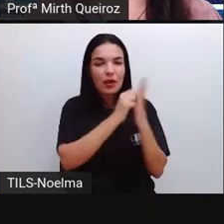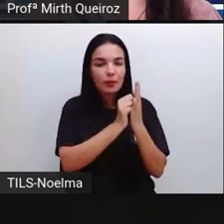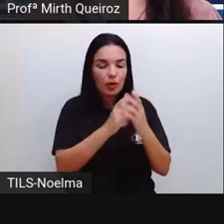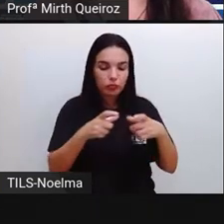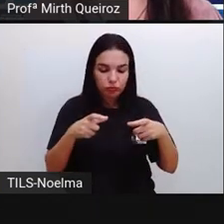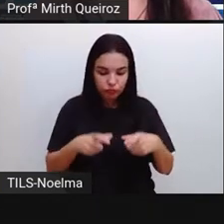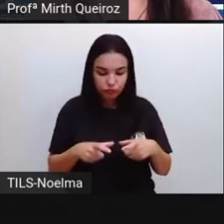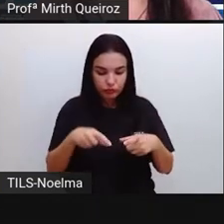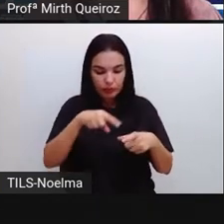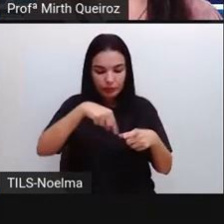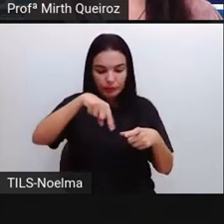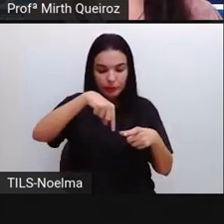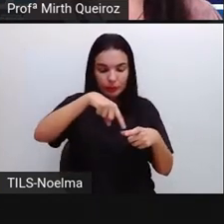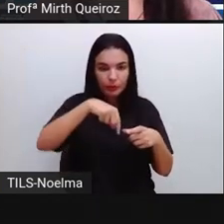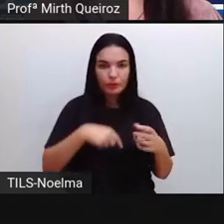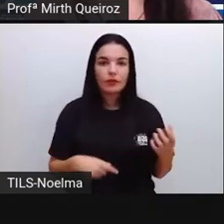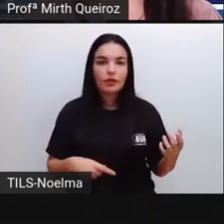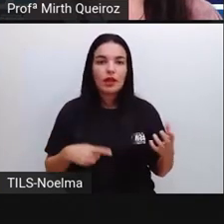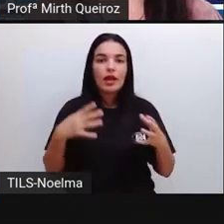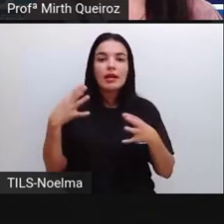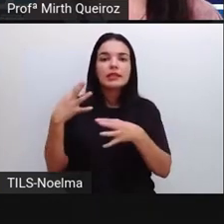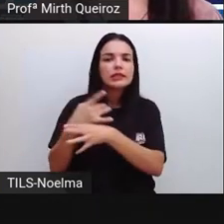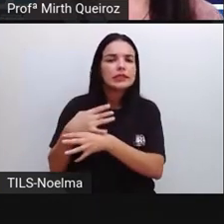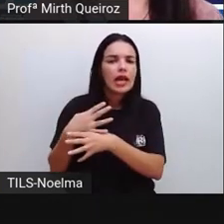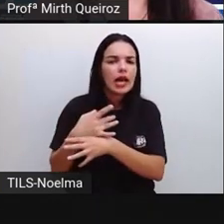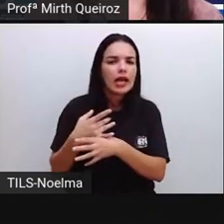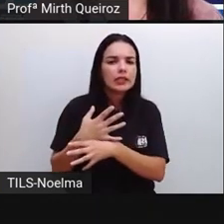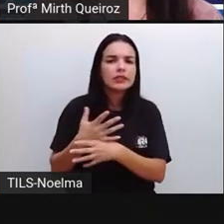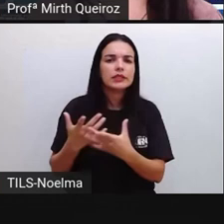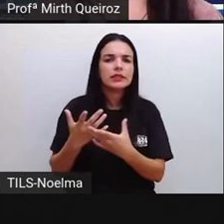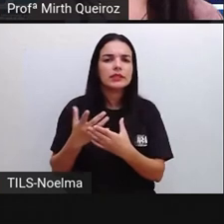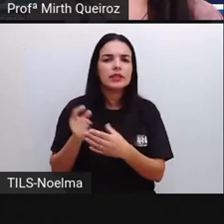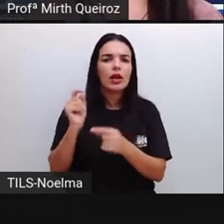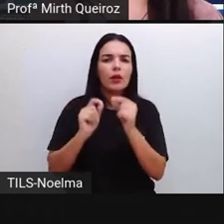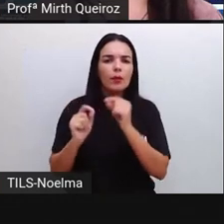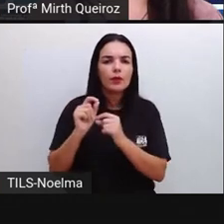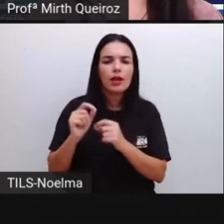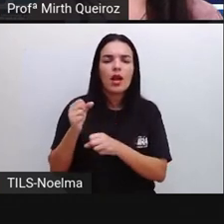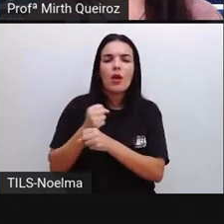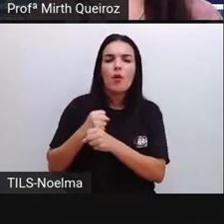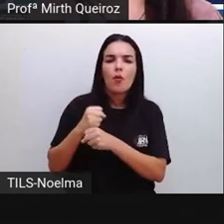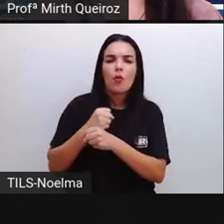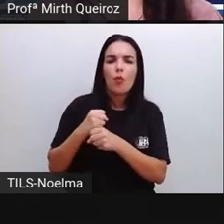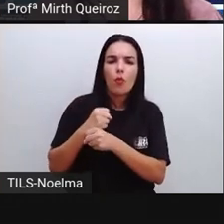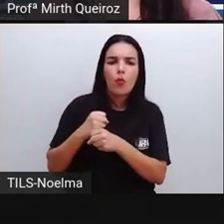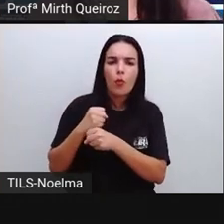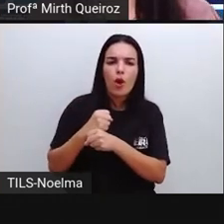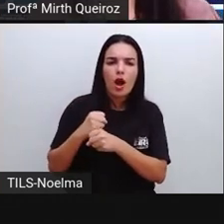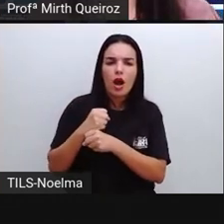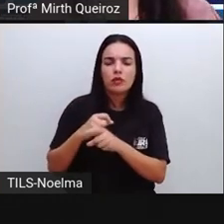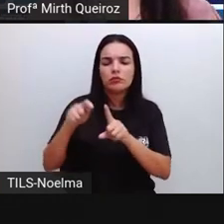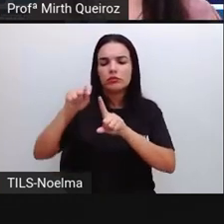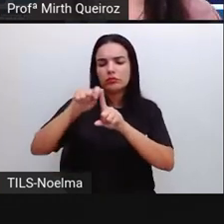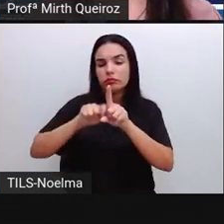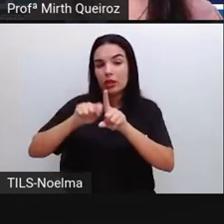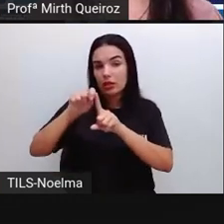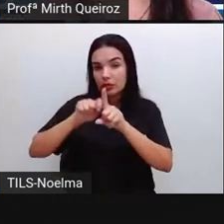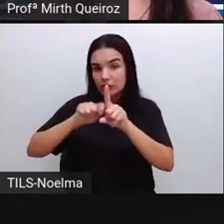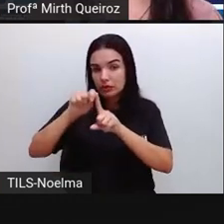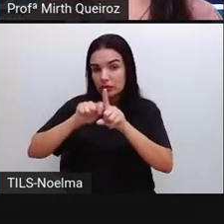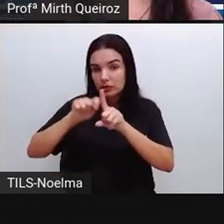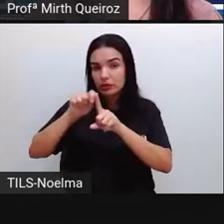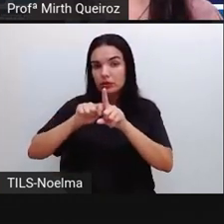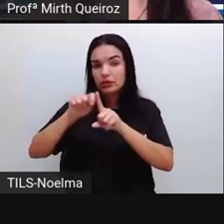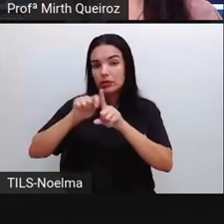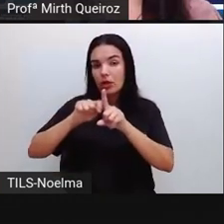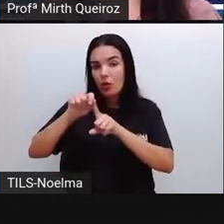da gente. A cidade, o número, o dígito que representa aí a cidade, o número de inscrição. Aí